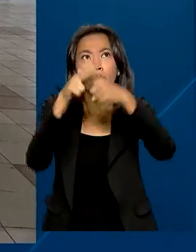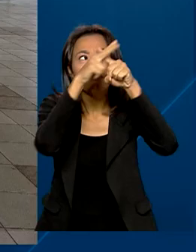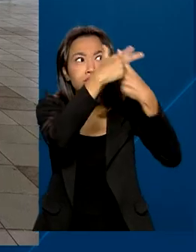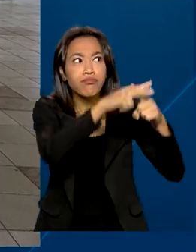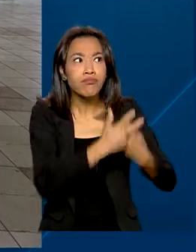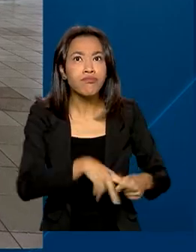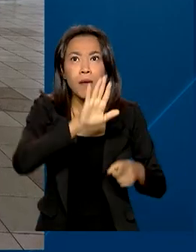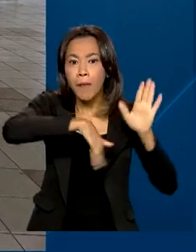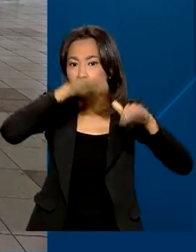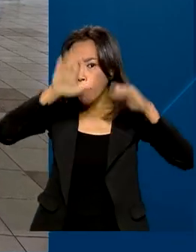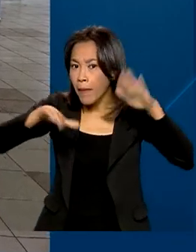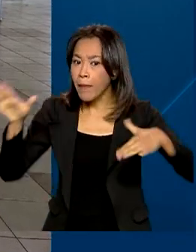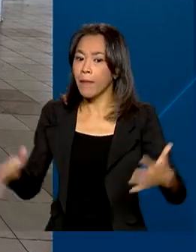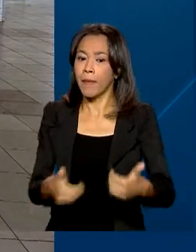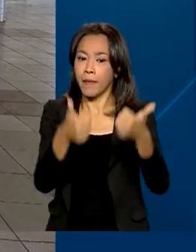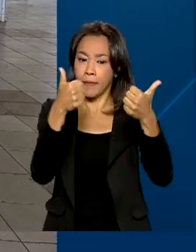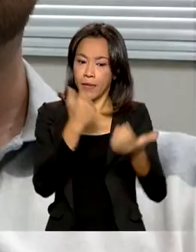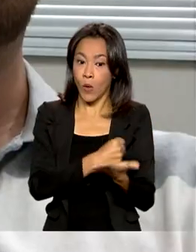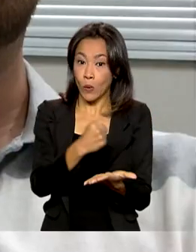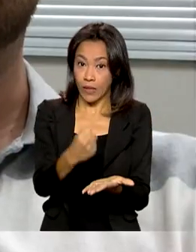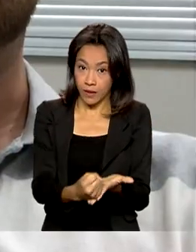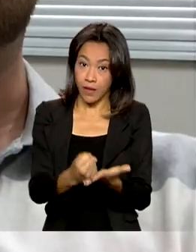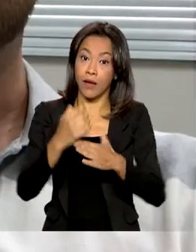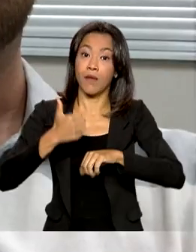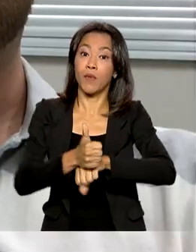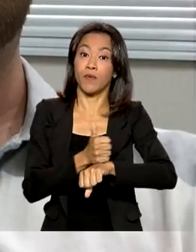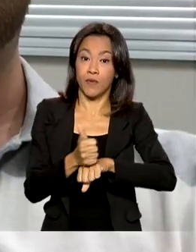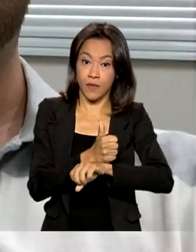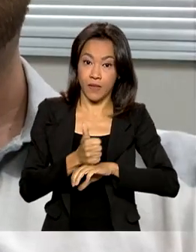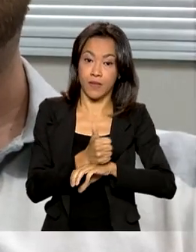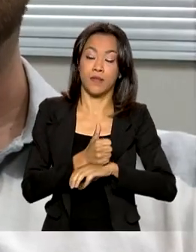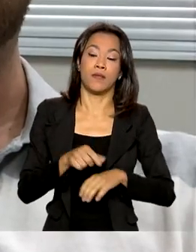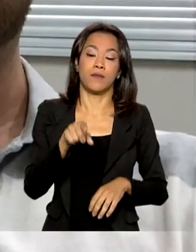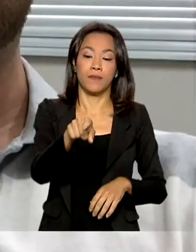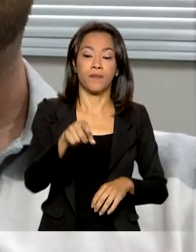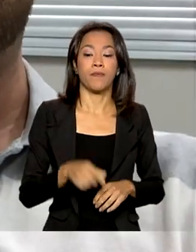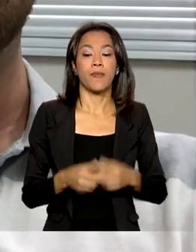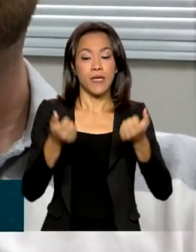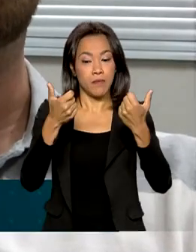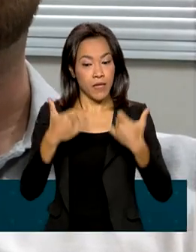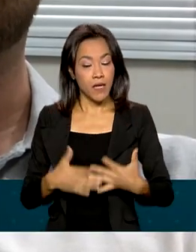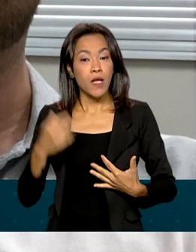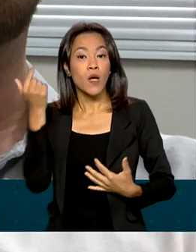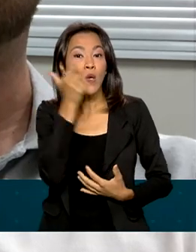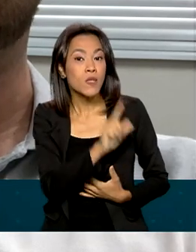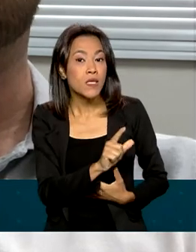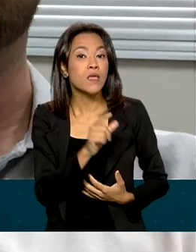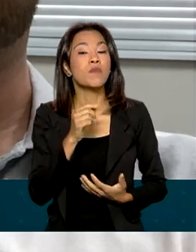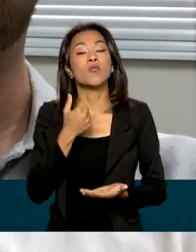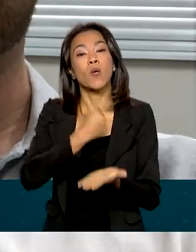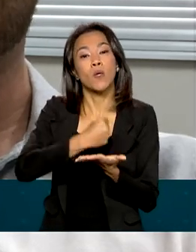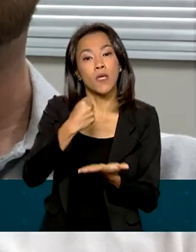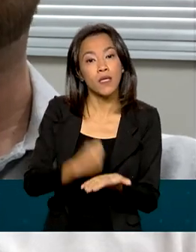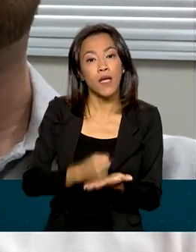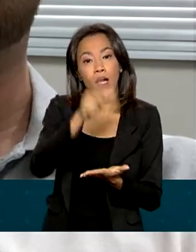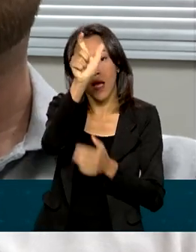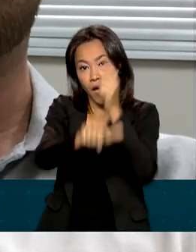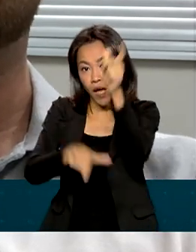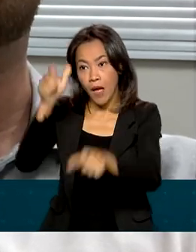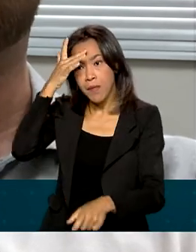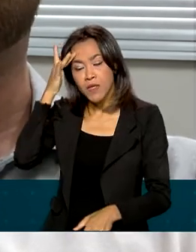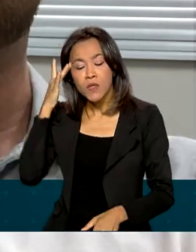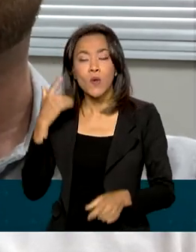contratar profissionais qualificados. Conseguimos contratar recursos humanos, como enfermagem,